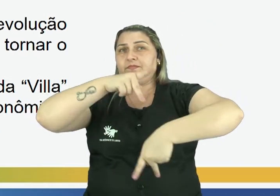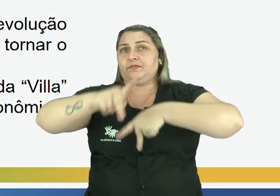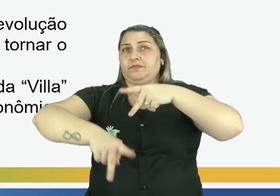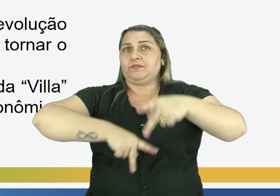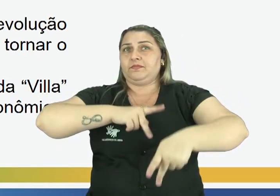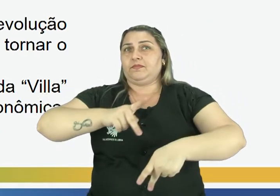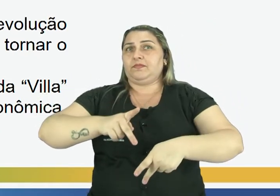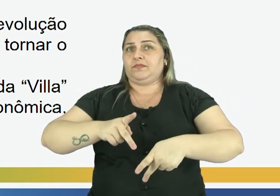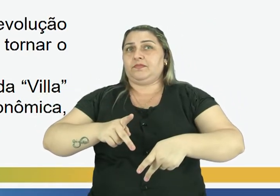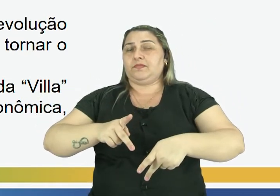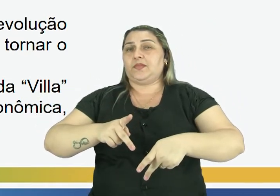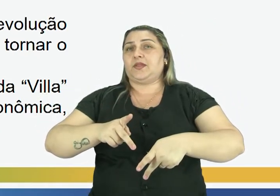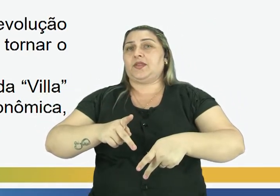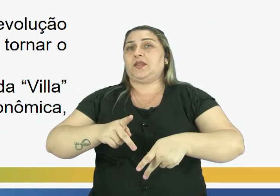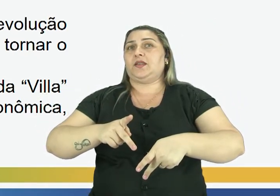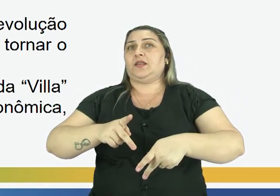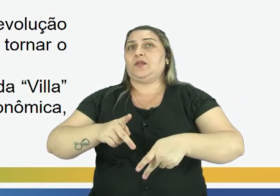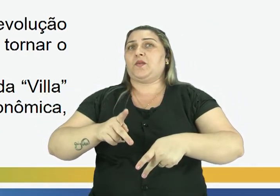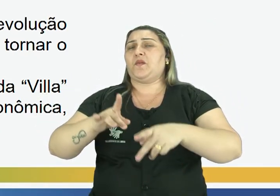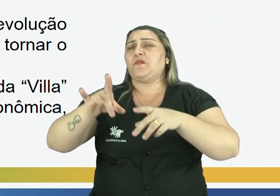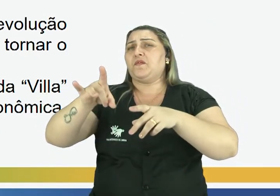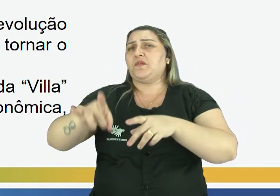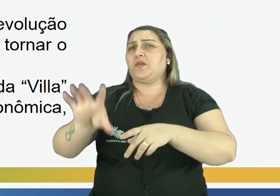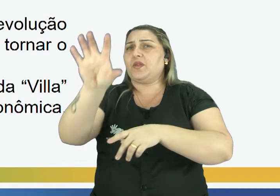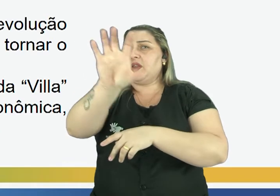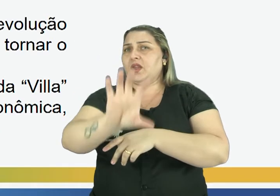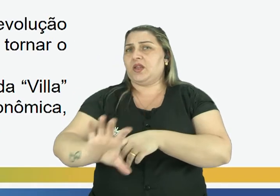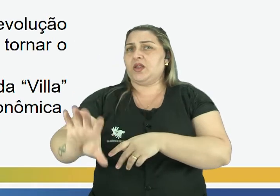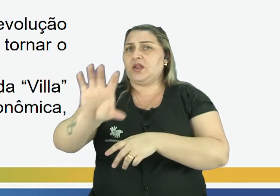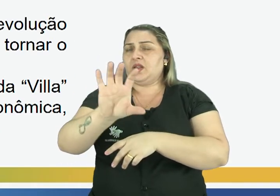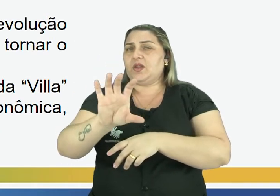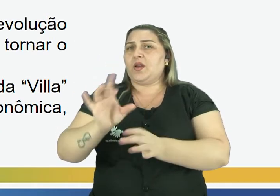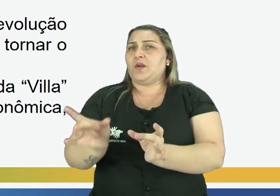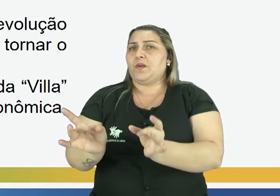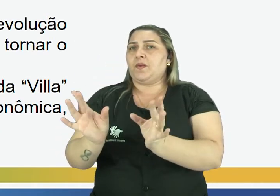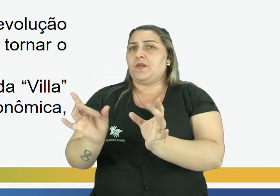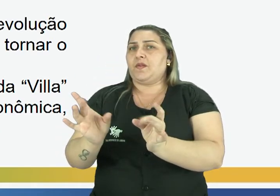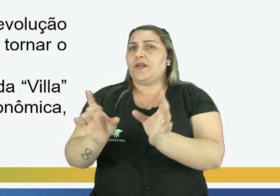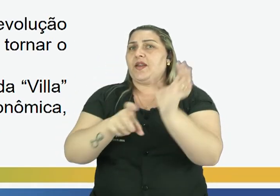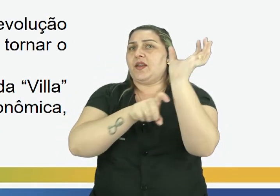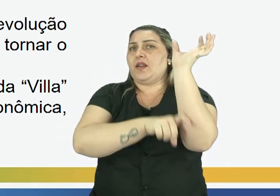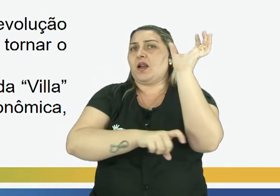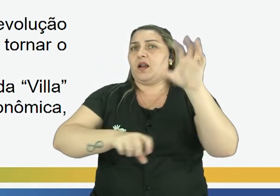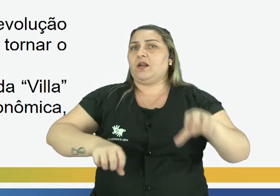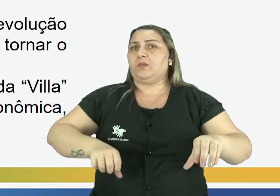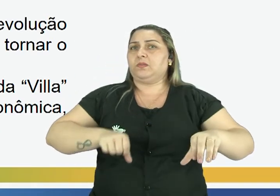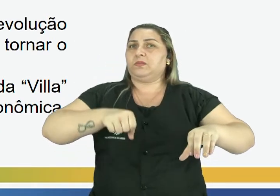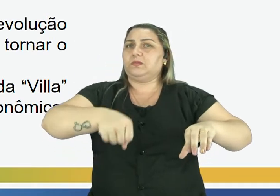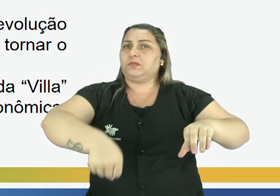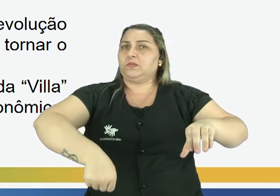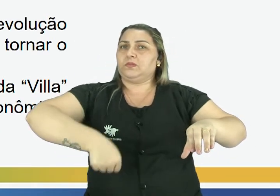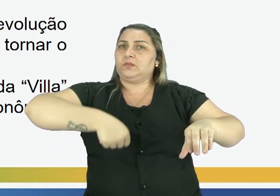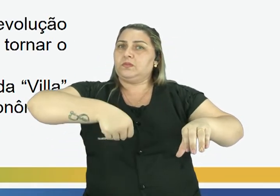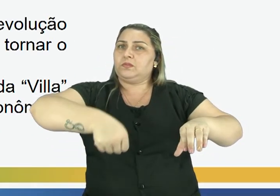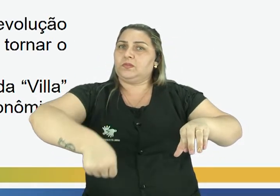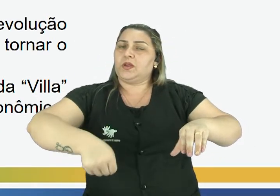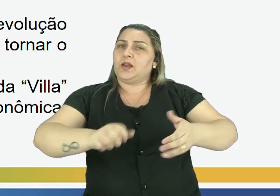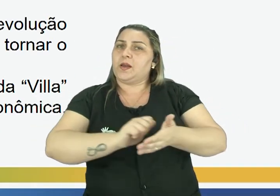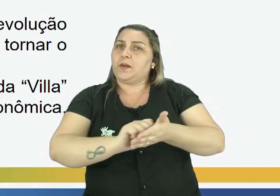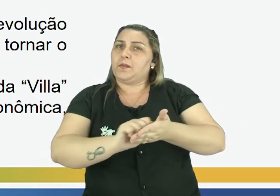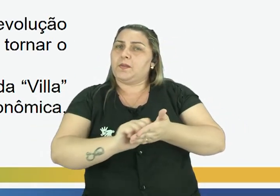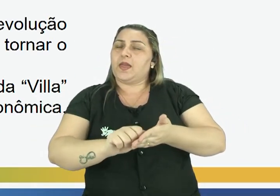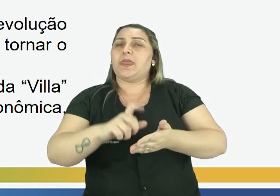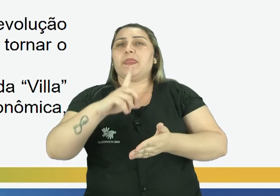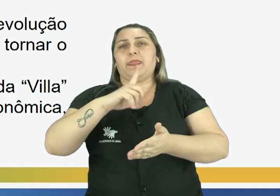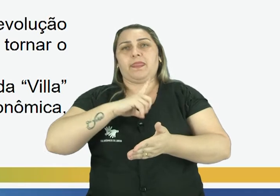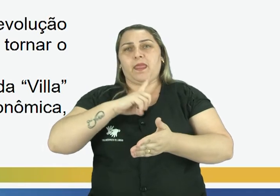povoado e se consolida comercialmente na região. Então, vocês imaginem que nesse período houve